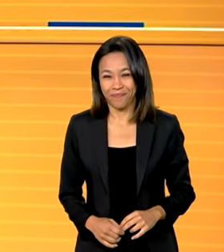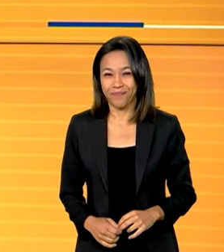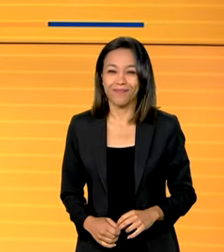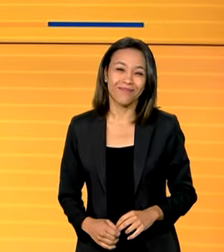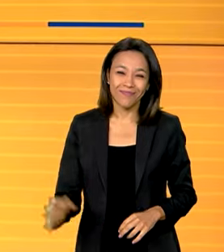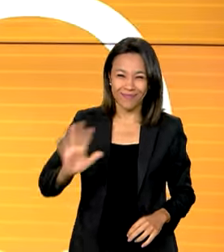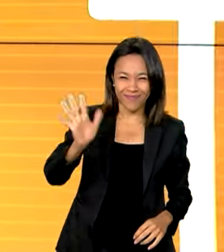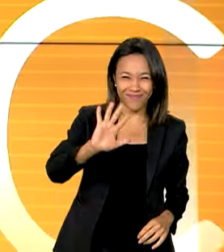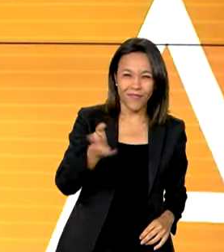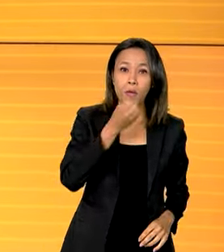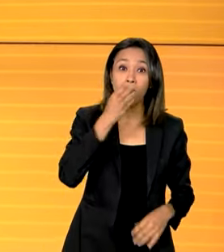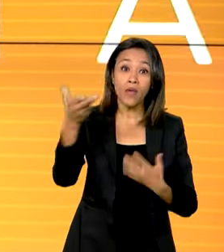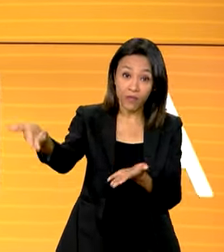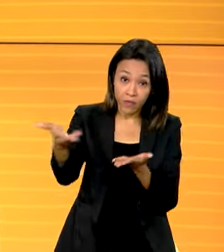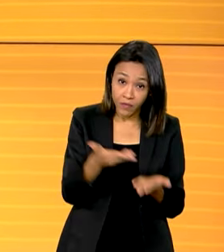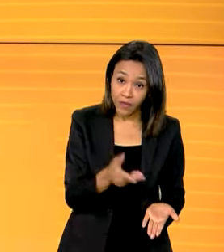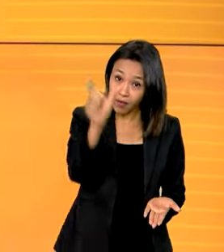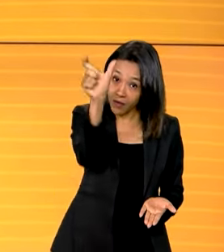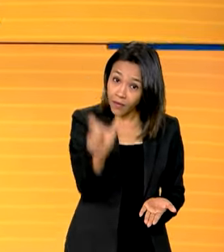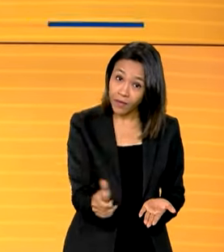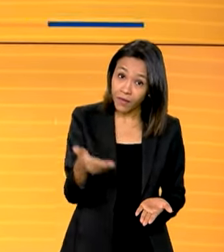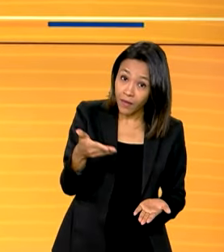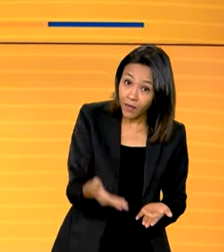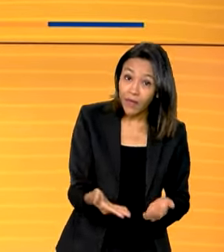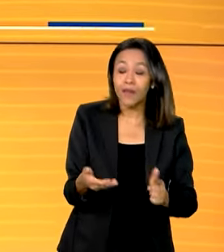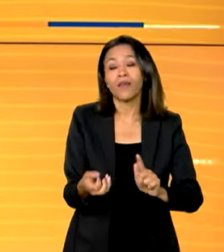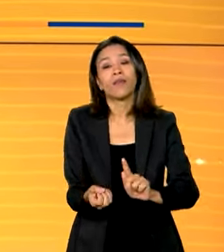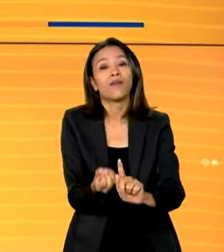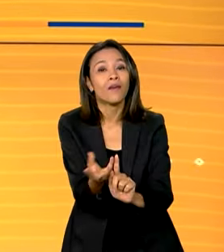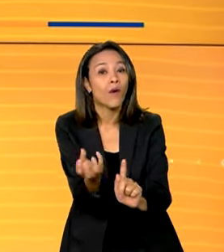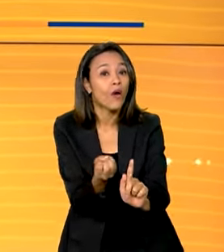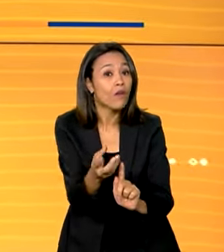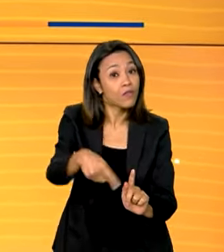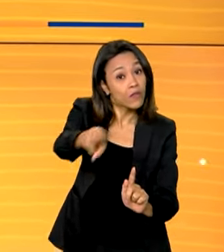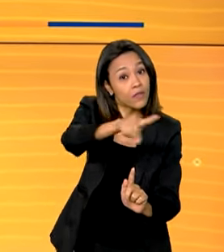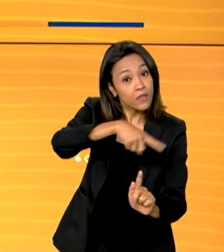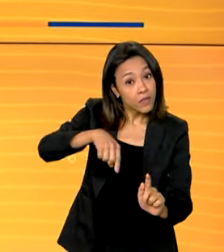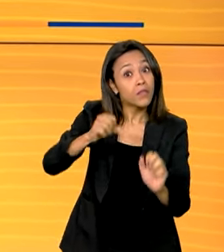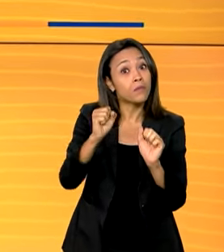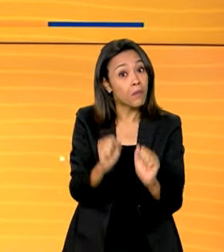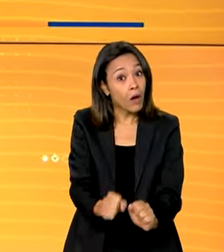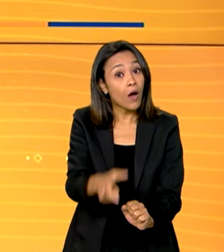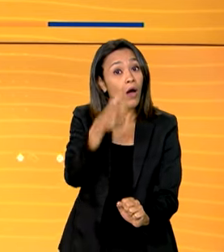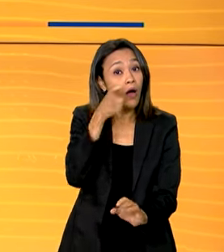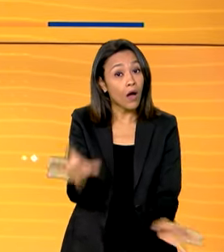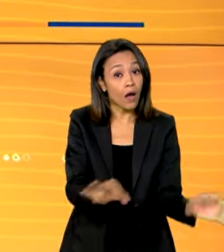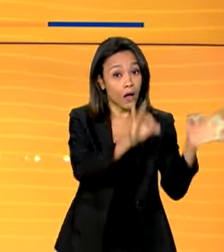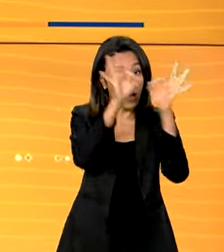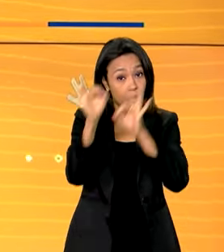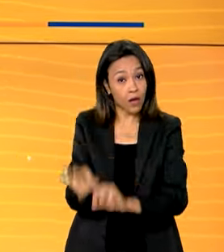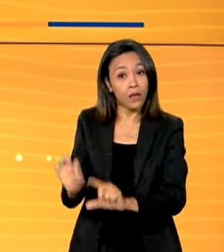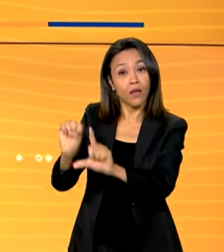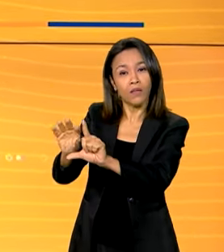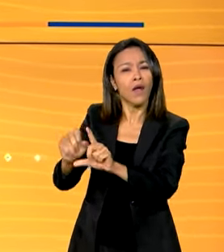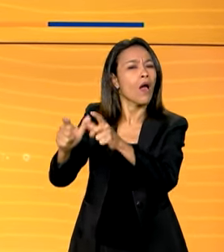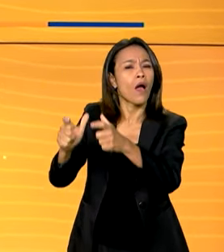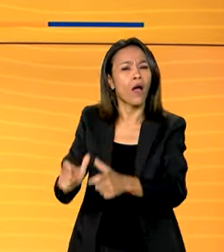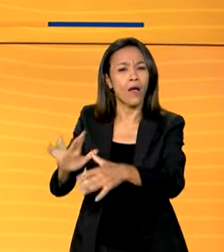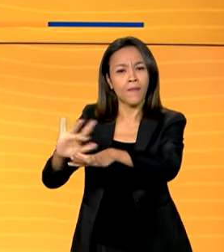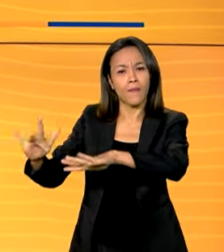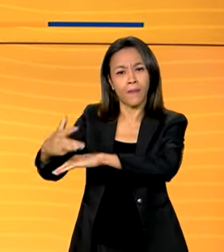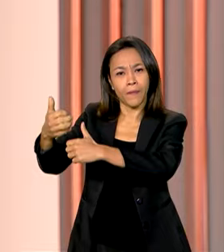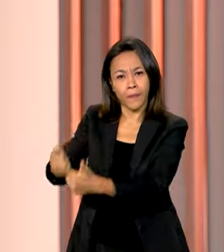Olá, seja muito bem-vindo ao canal GOV. Lembrando que você pode nos acompanhar também ao vivo pelas redes